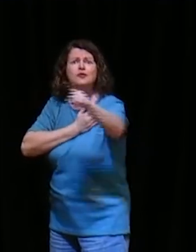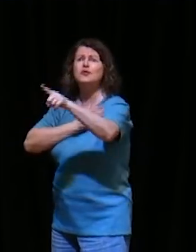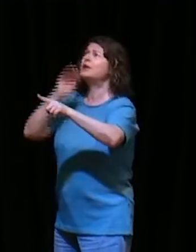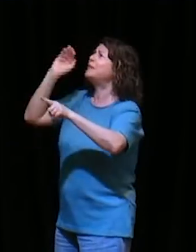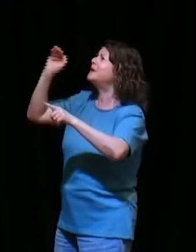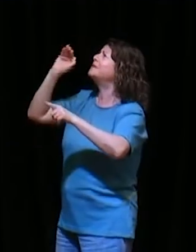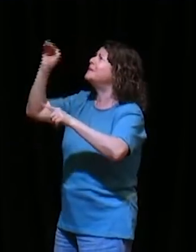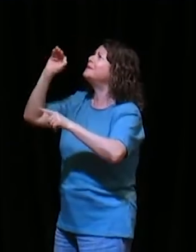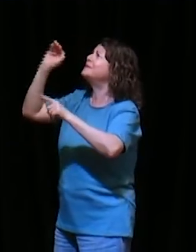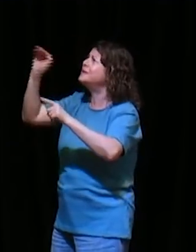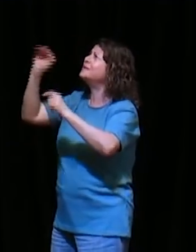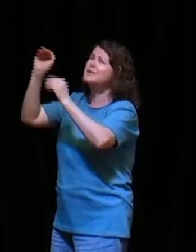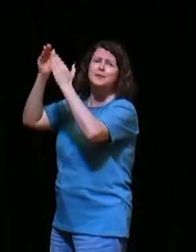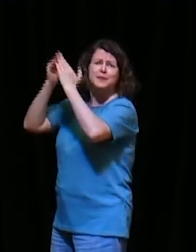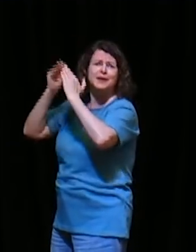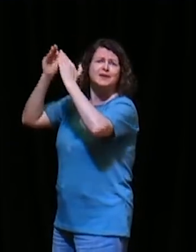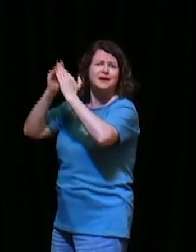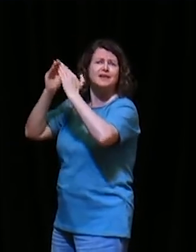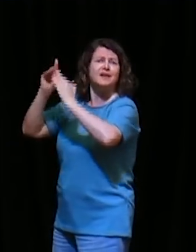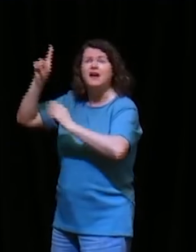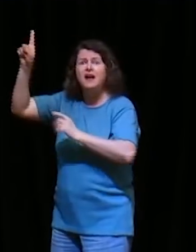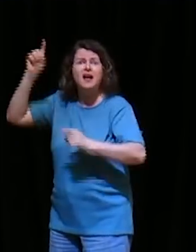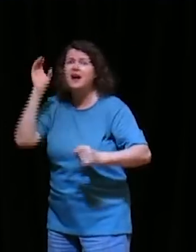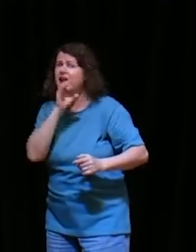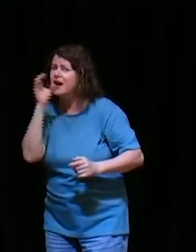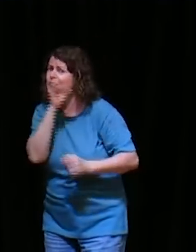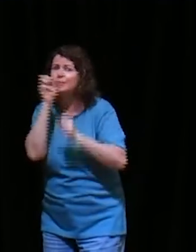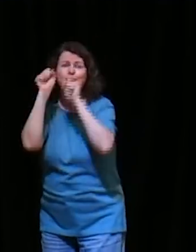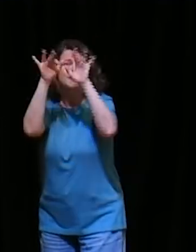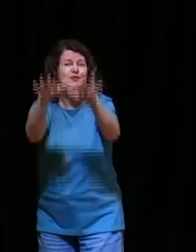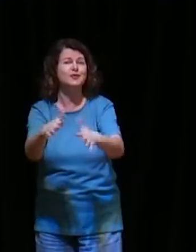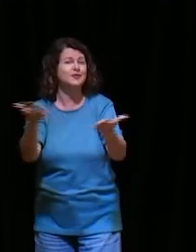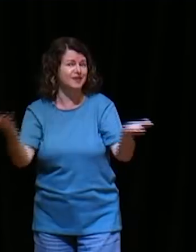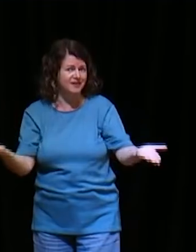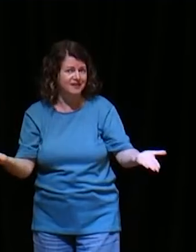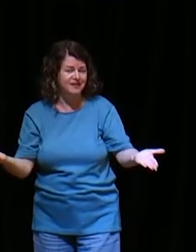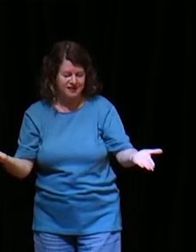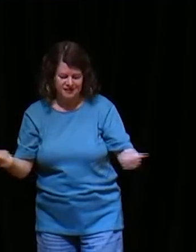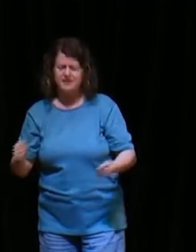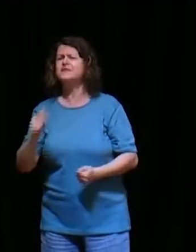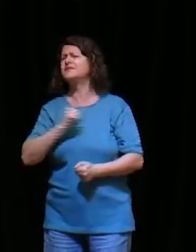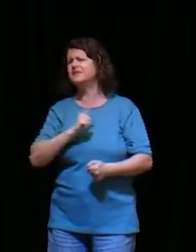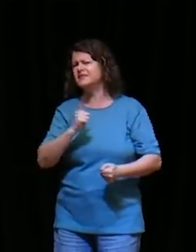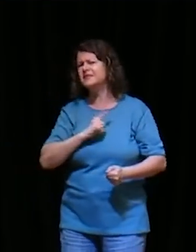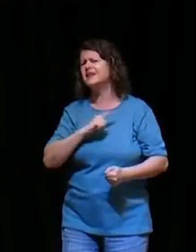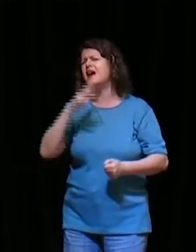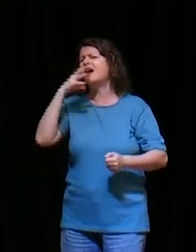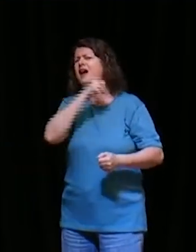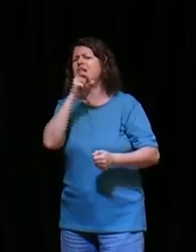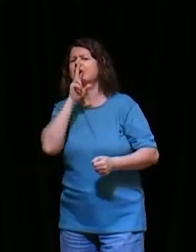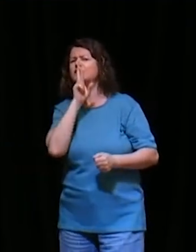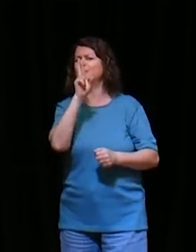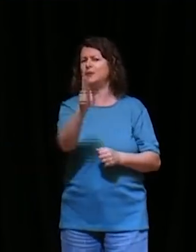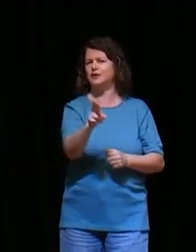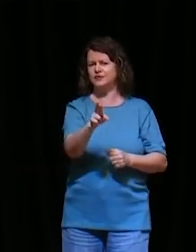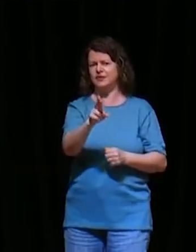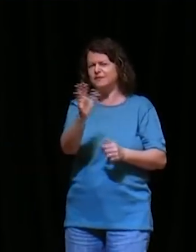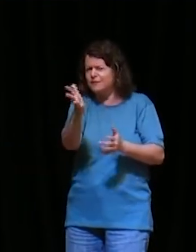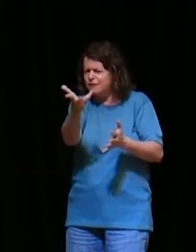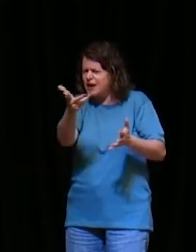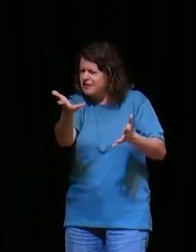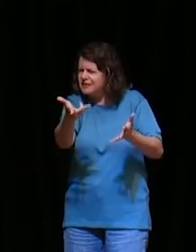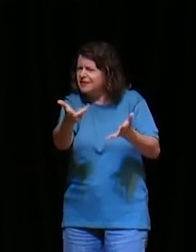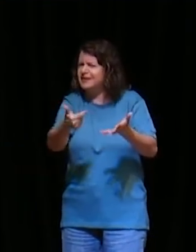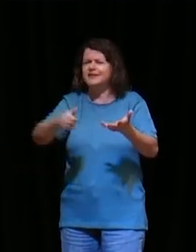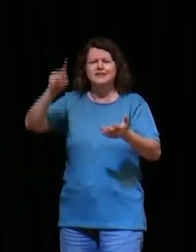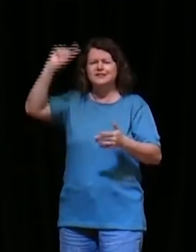existe uma resposta, numa velocidade de Deus, para atingir a tua vida, muitas coisas gente, que a gente faz, que a gente pede, que a gente